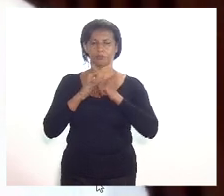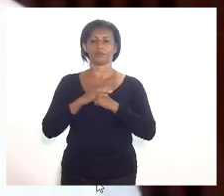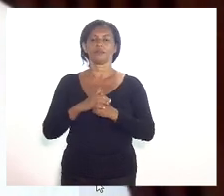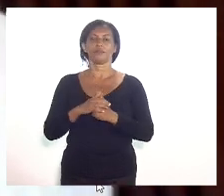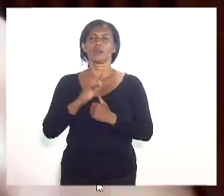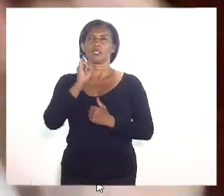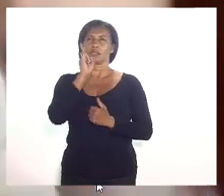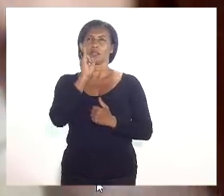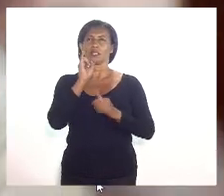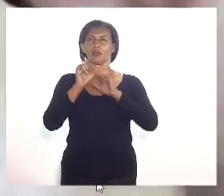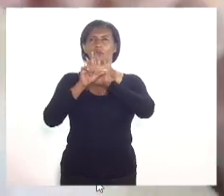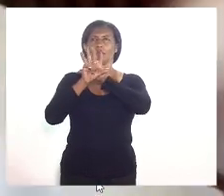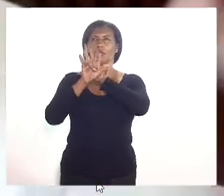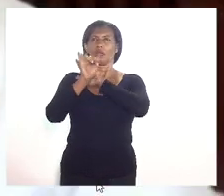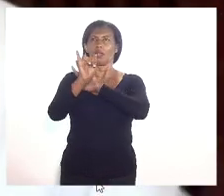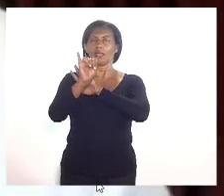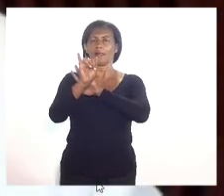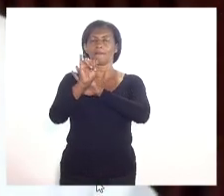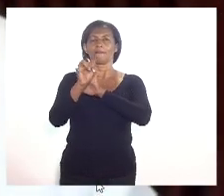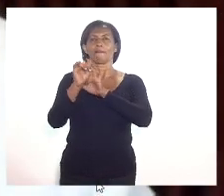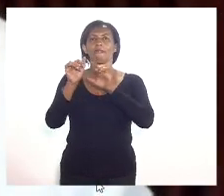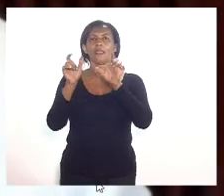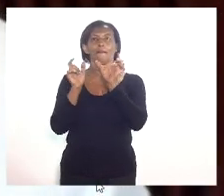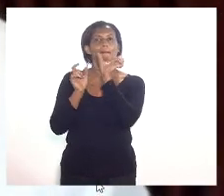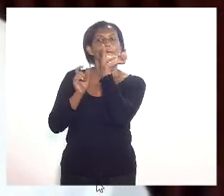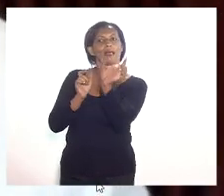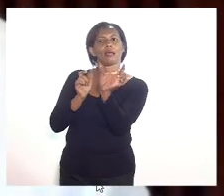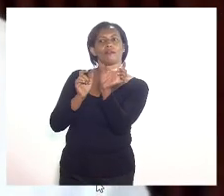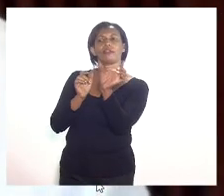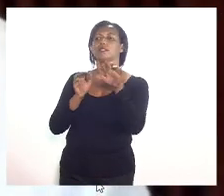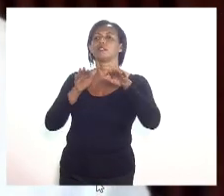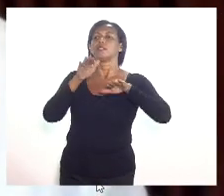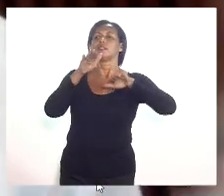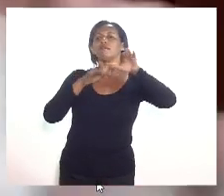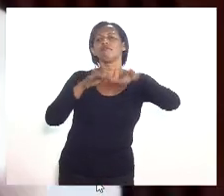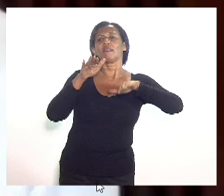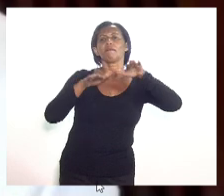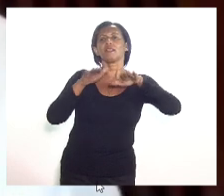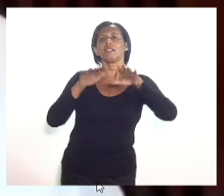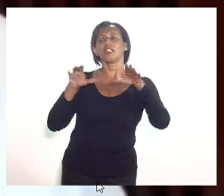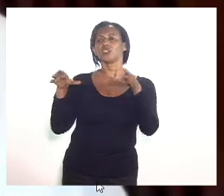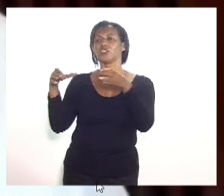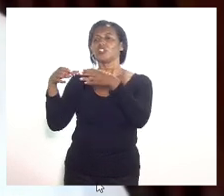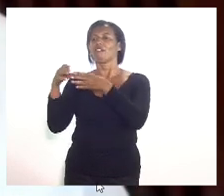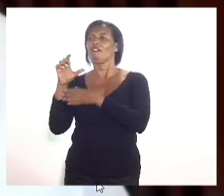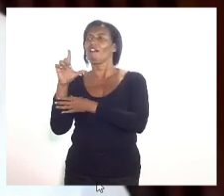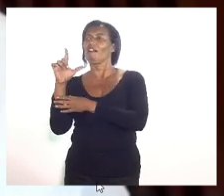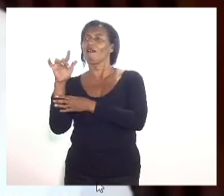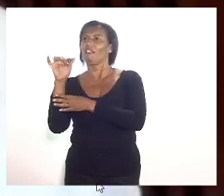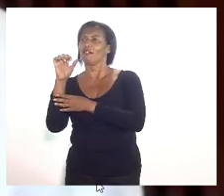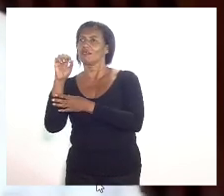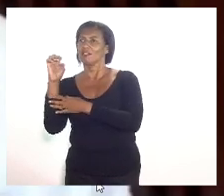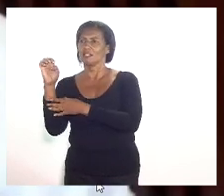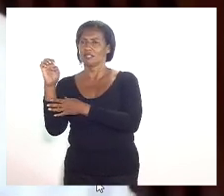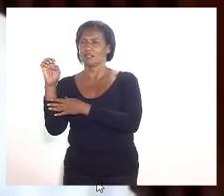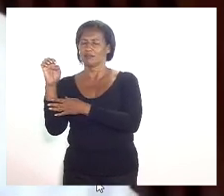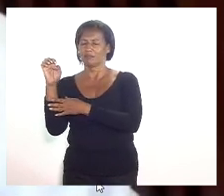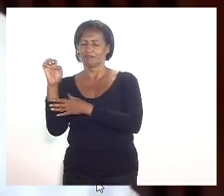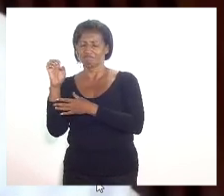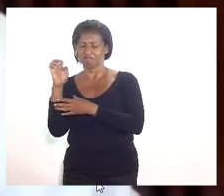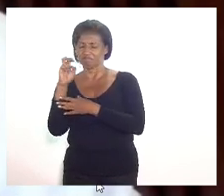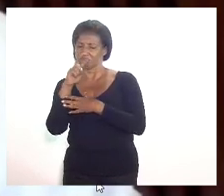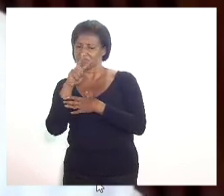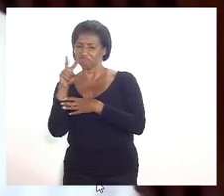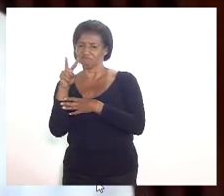cito na lei independentemente de classe, o meu entendimento, se eu digo